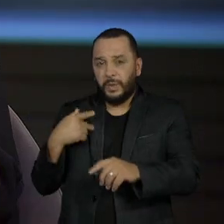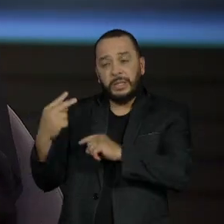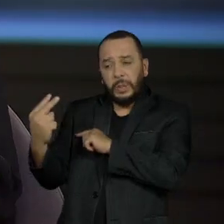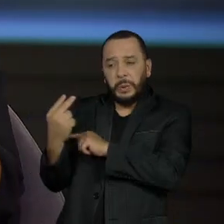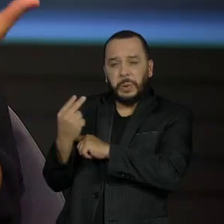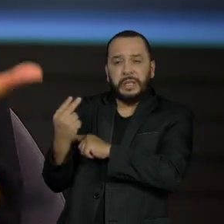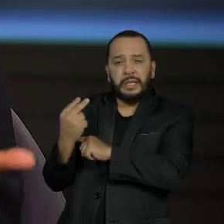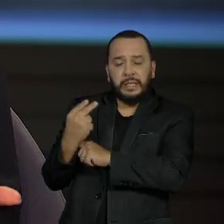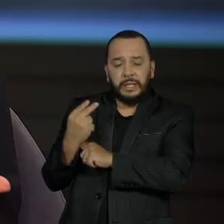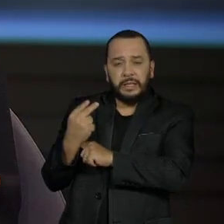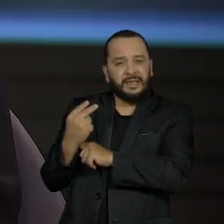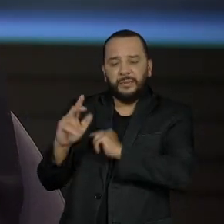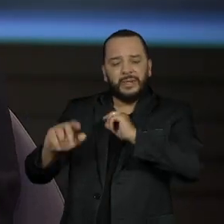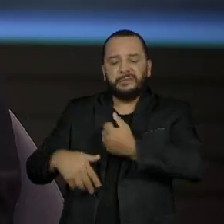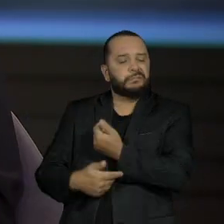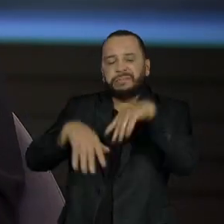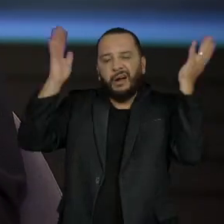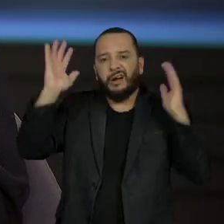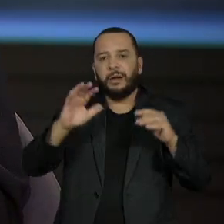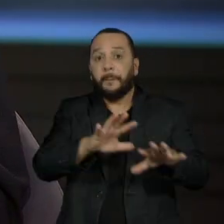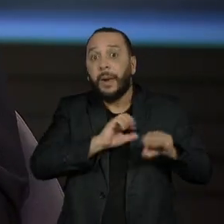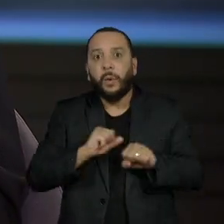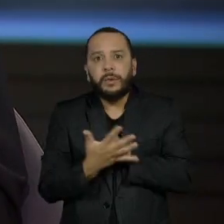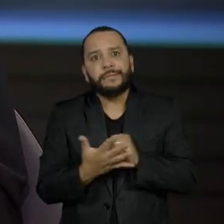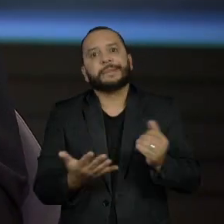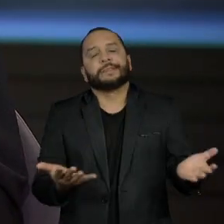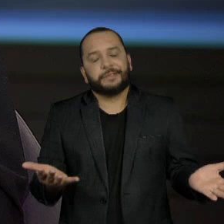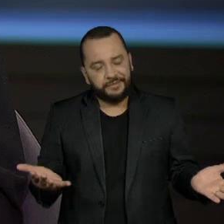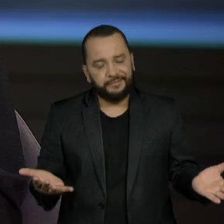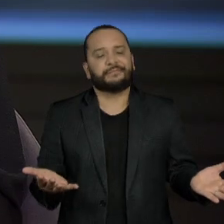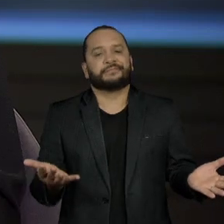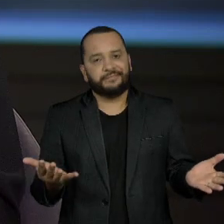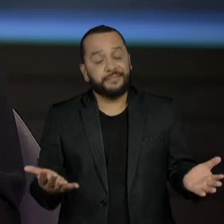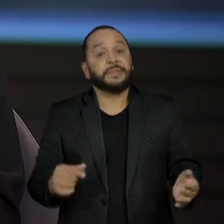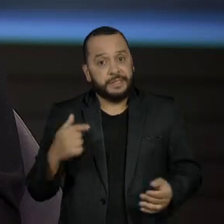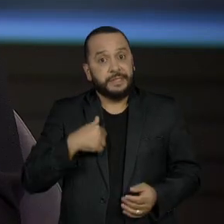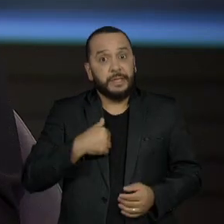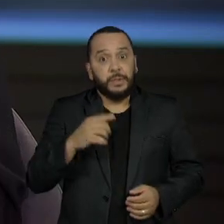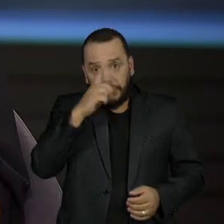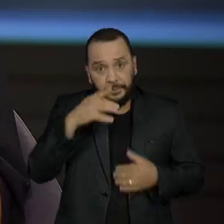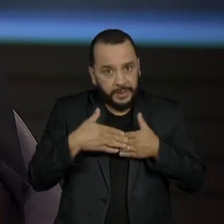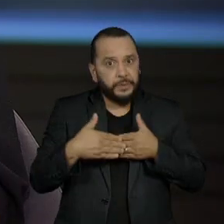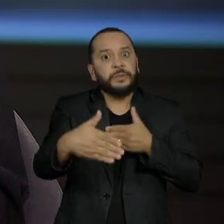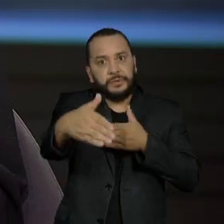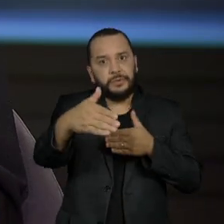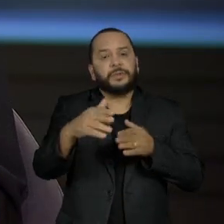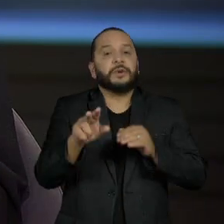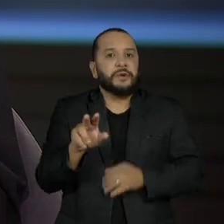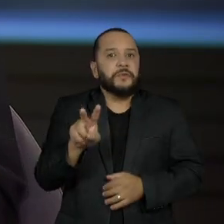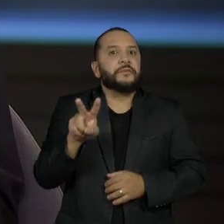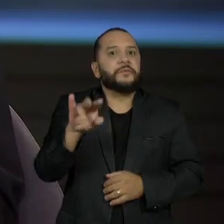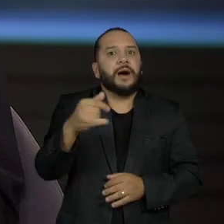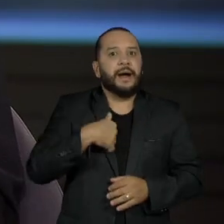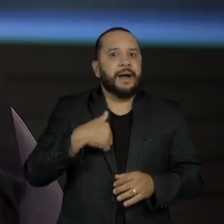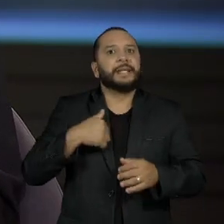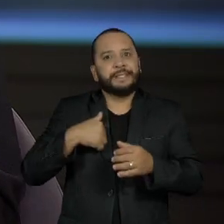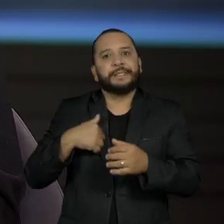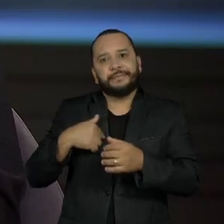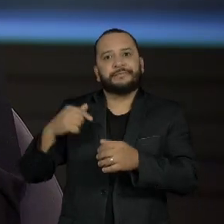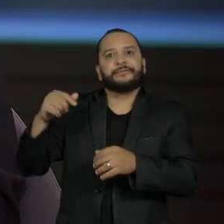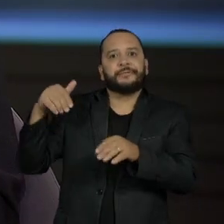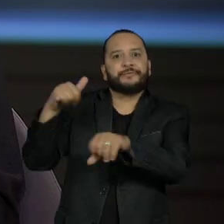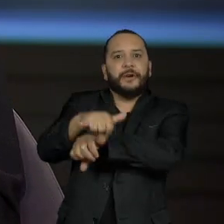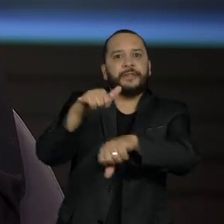de se cuidar e que ficou exposta ao vírus. Então, eu acho que a abstenção é fator a ser muito bem observado, principalmente